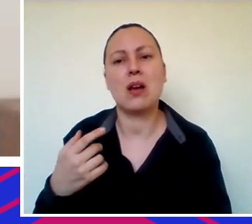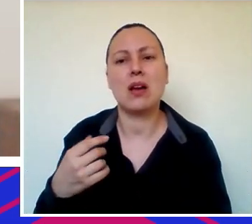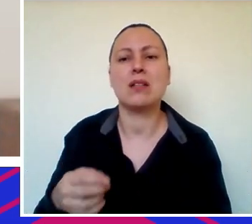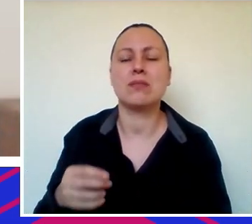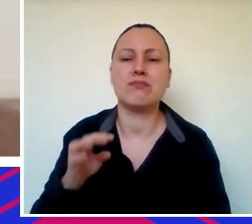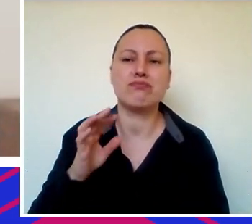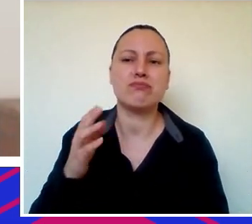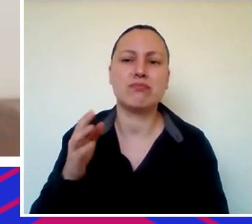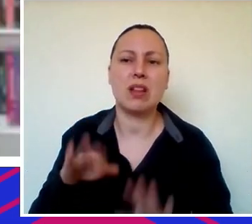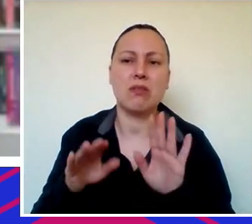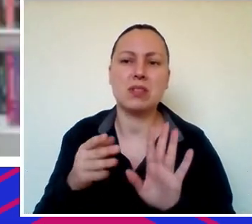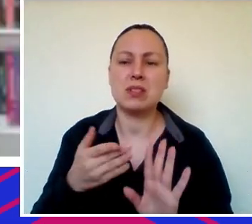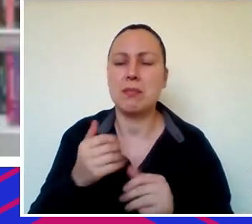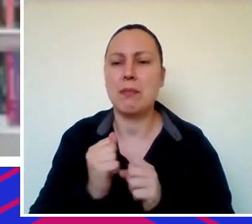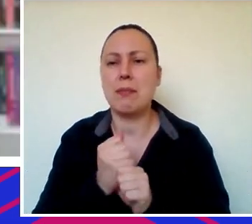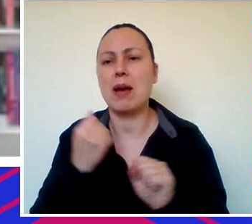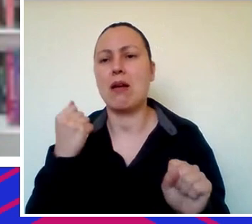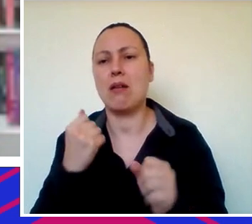hoje. Acho que vai ser muito bacana.